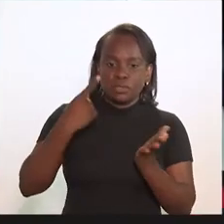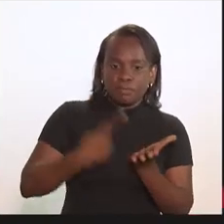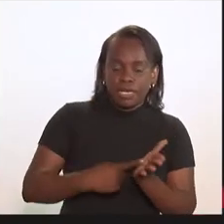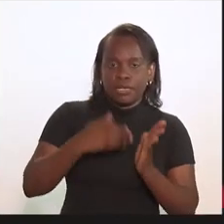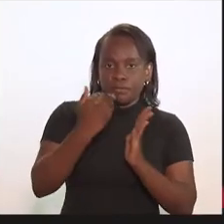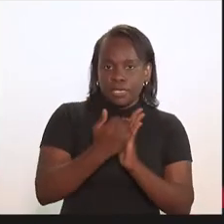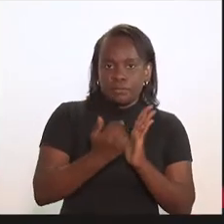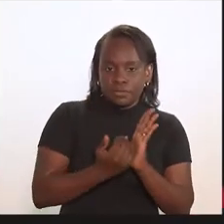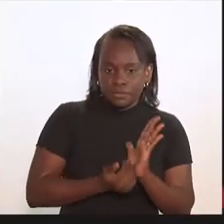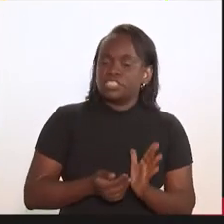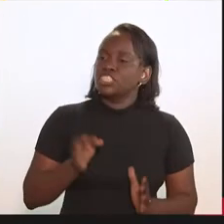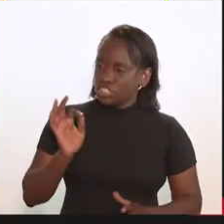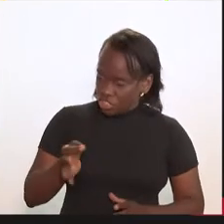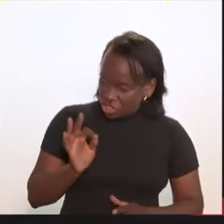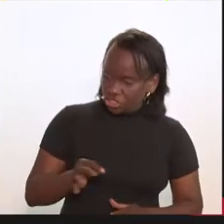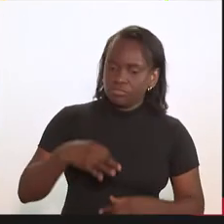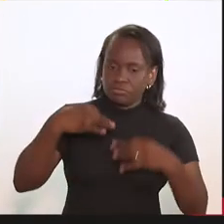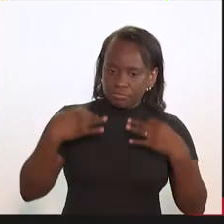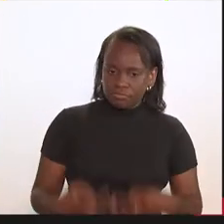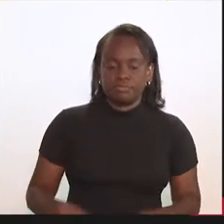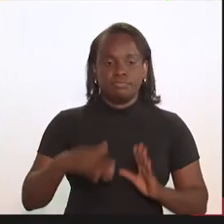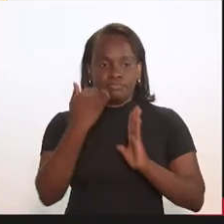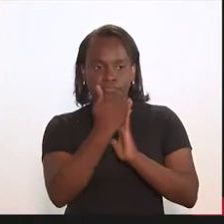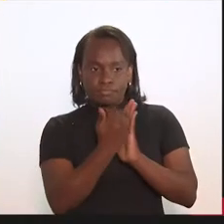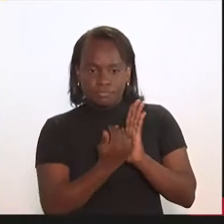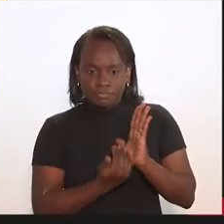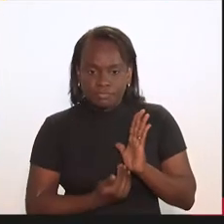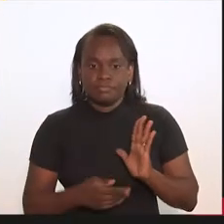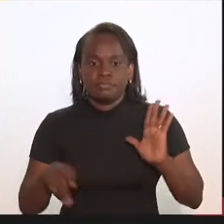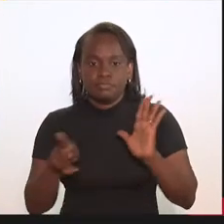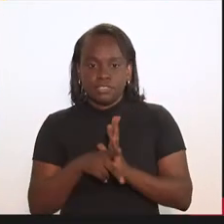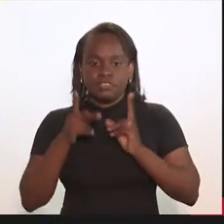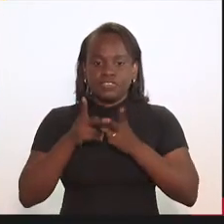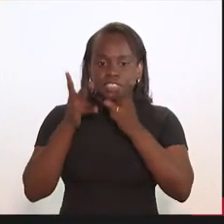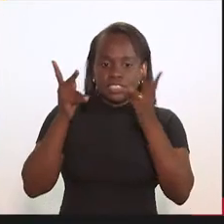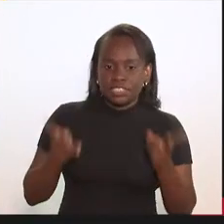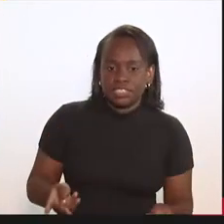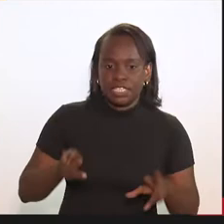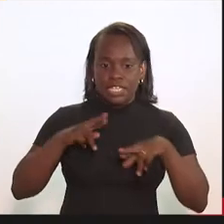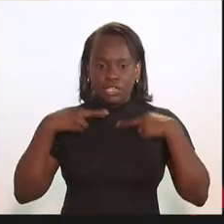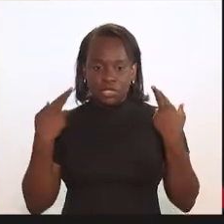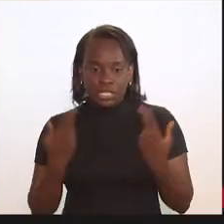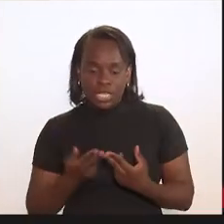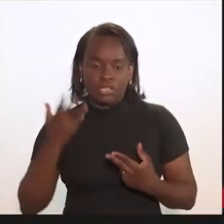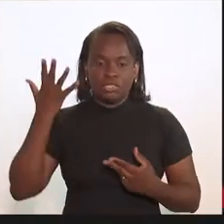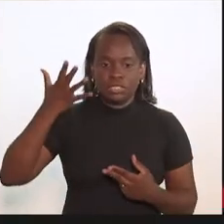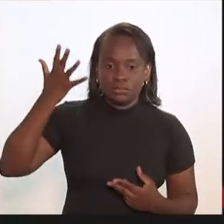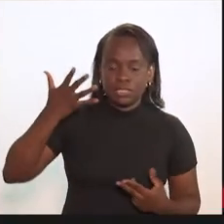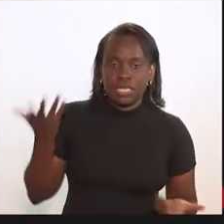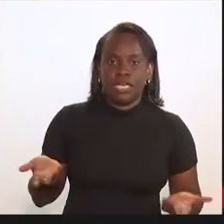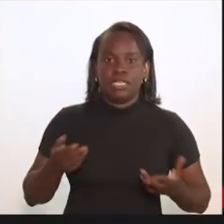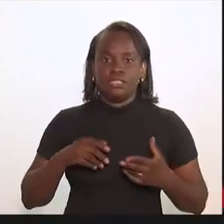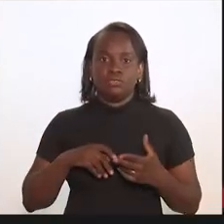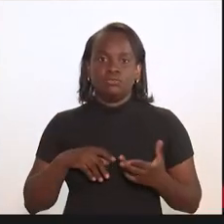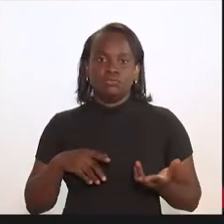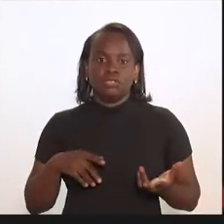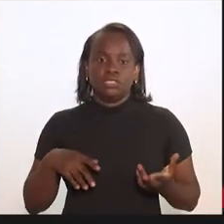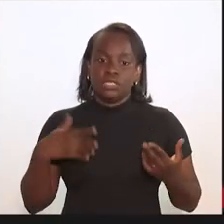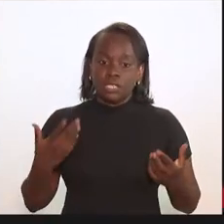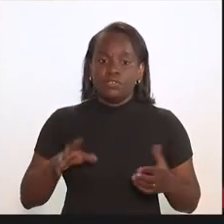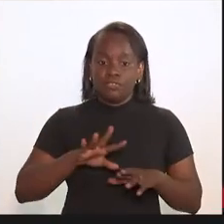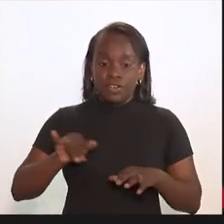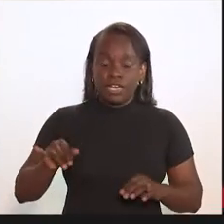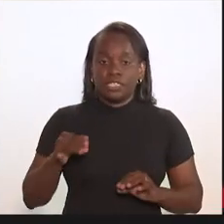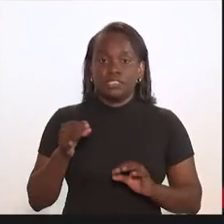Isso. Isso, exatamente. O cronograma dessas visitas, audiências, seminários, a